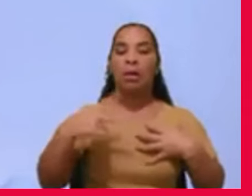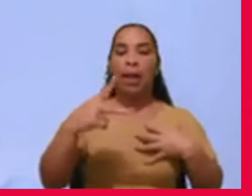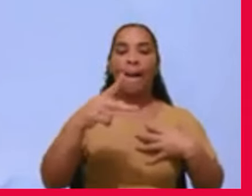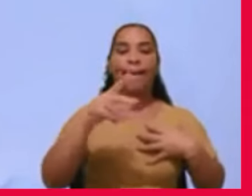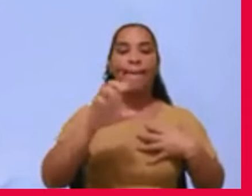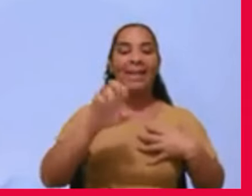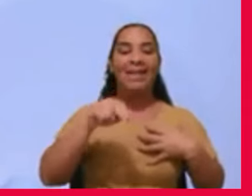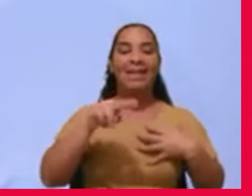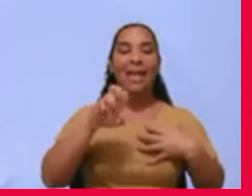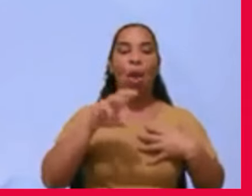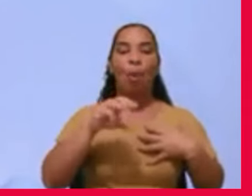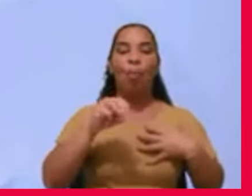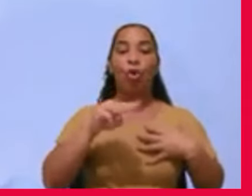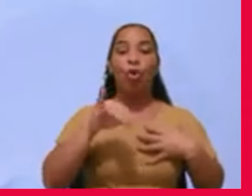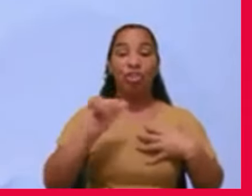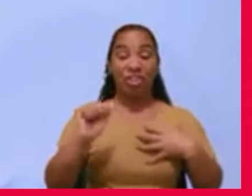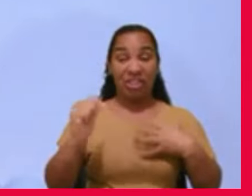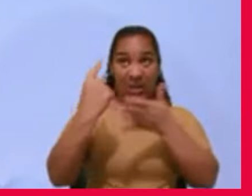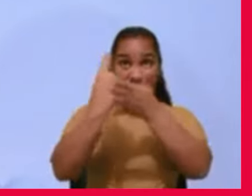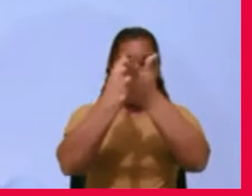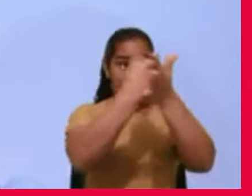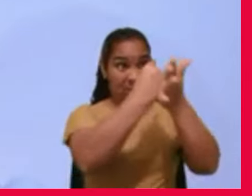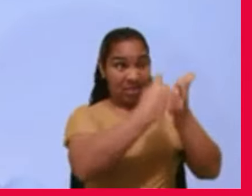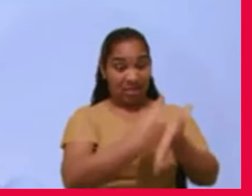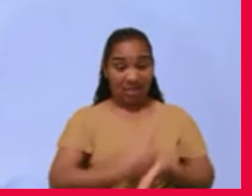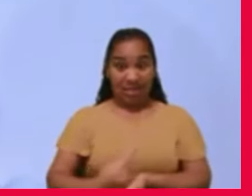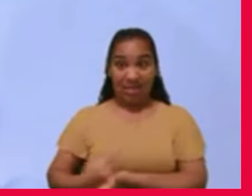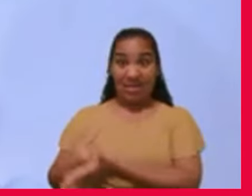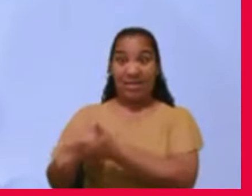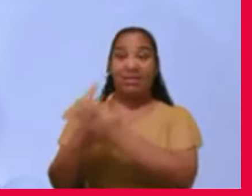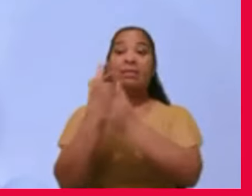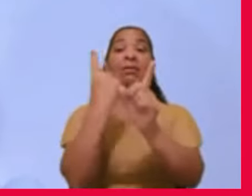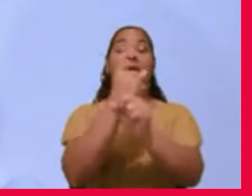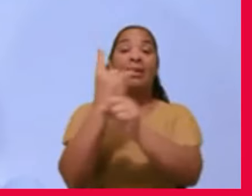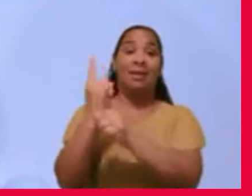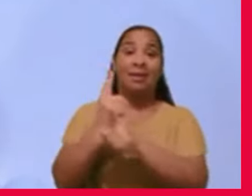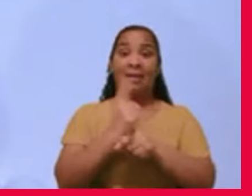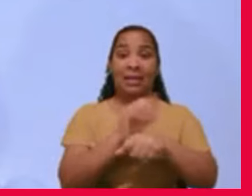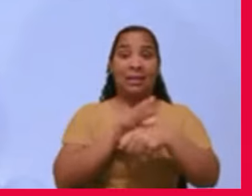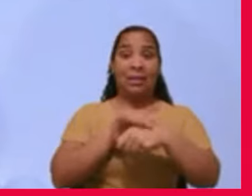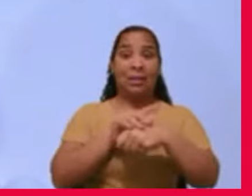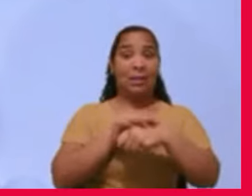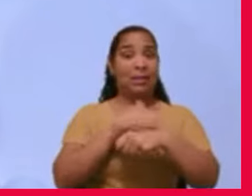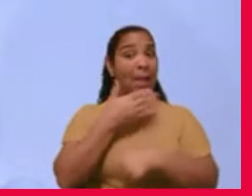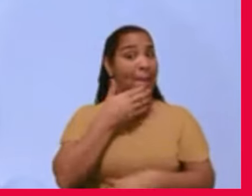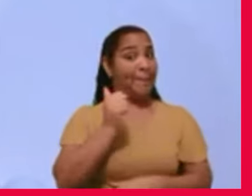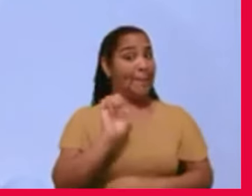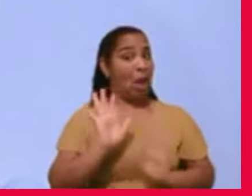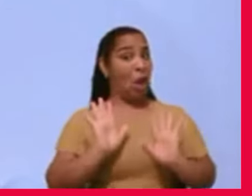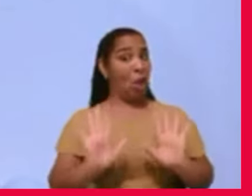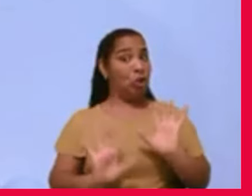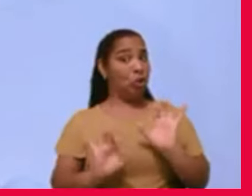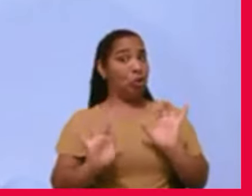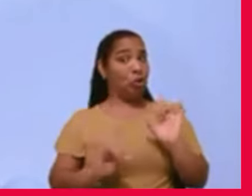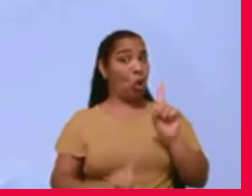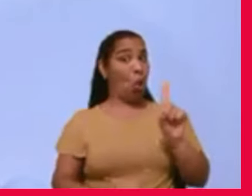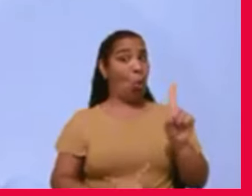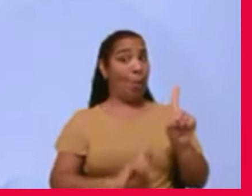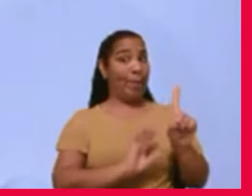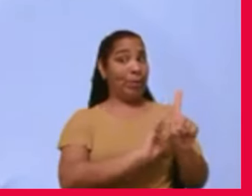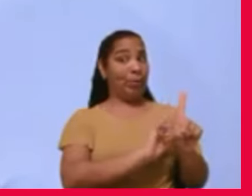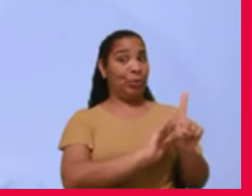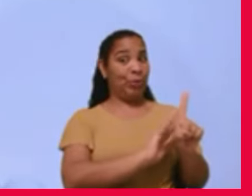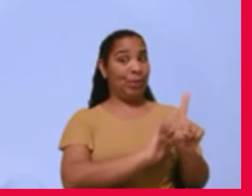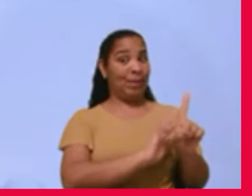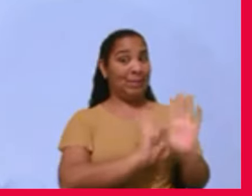vão descobrir tanta doença que é melhor ficar só na pneumonia. Então, eu tenho um amigo